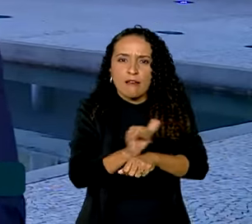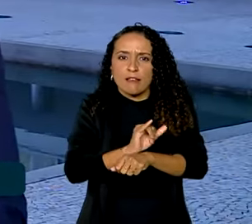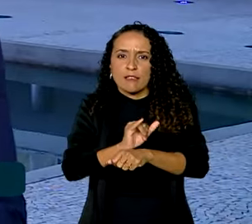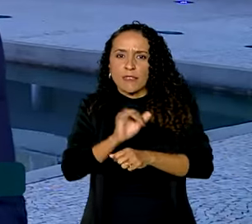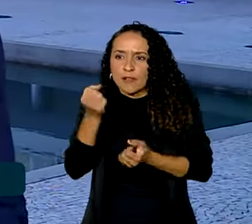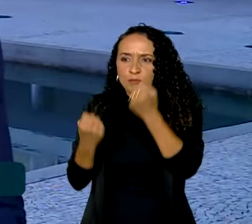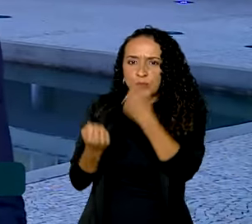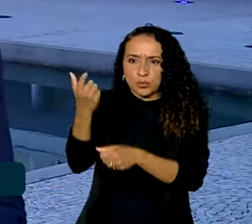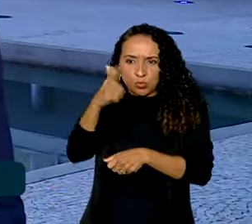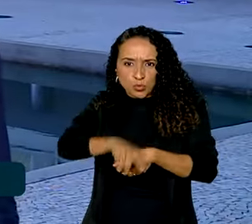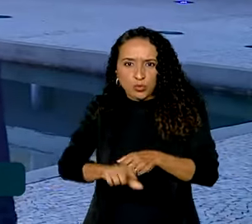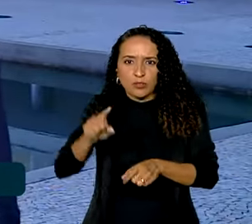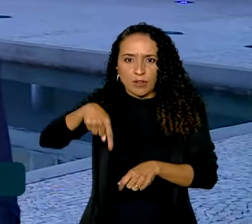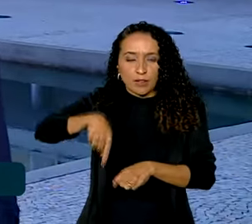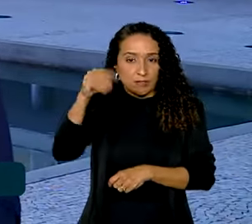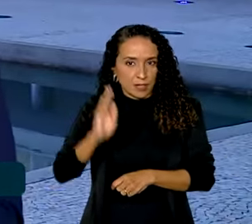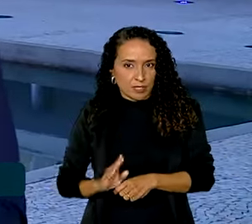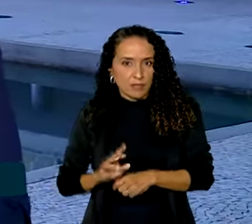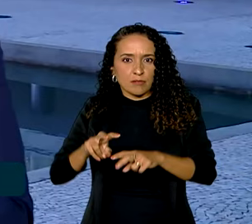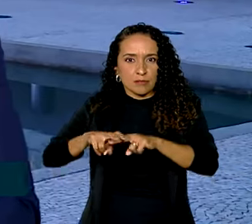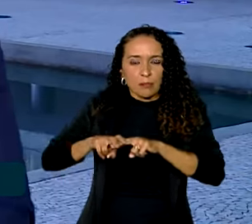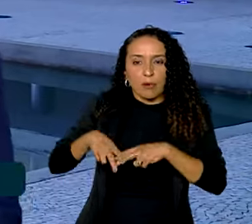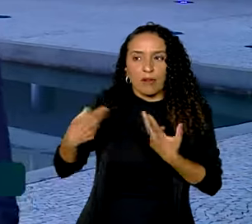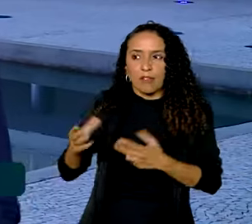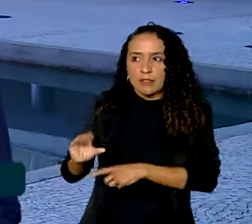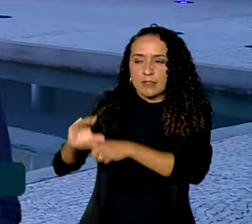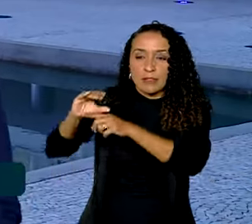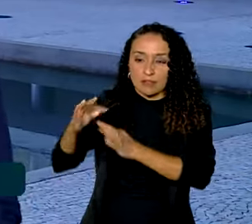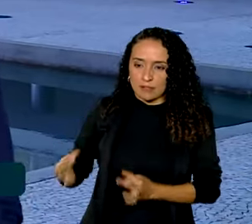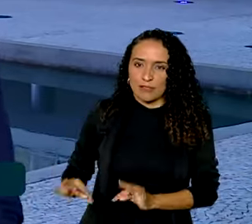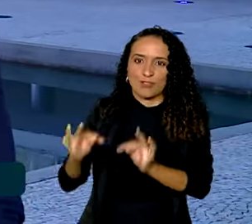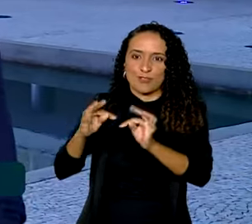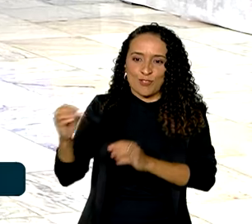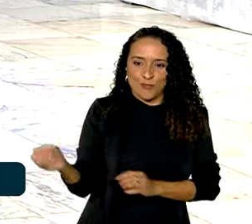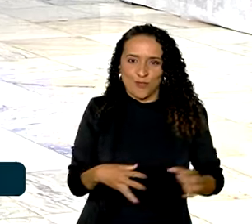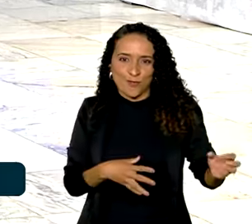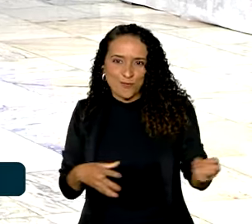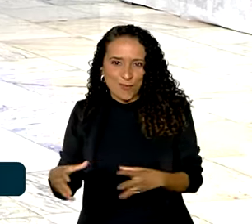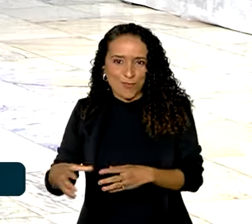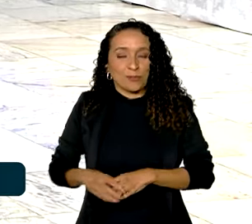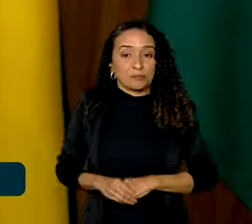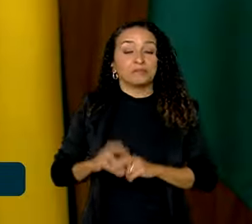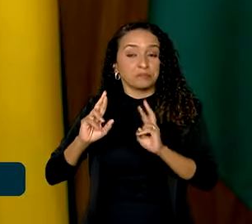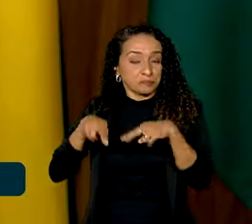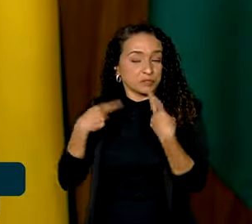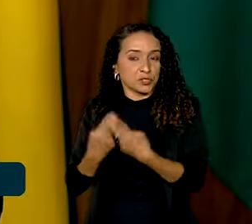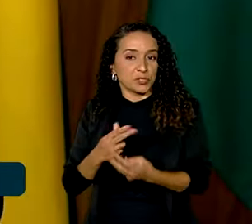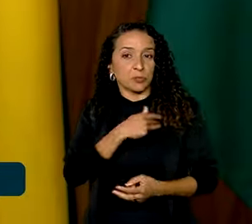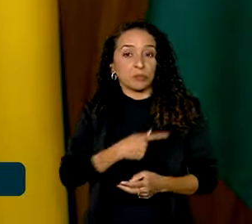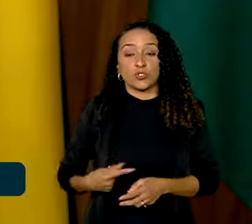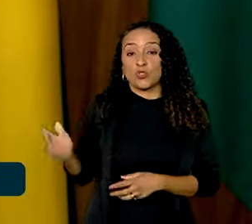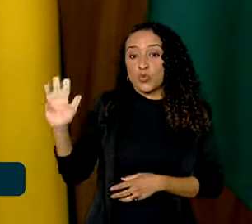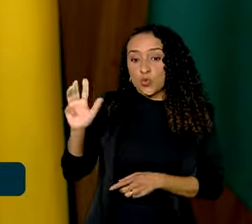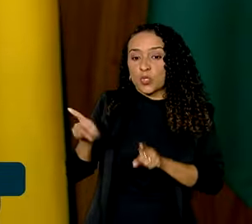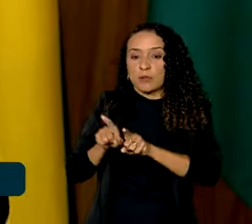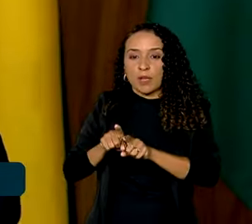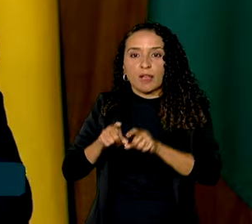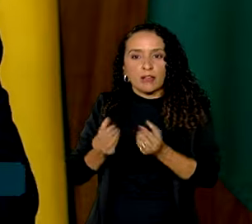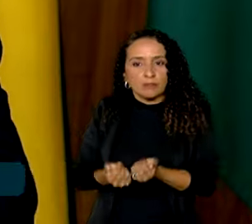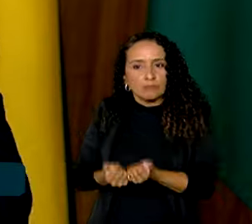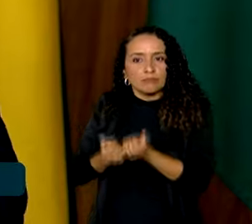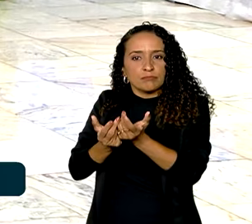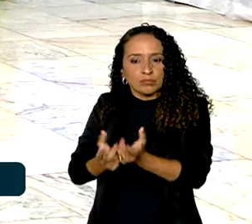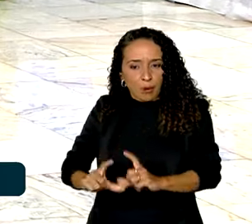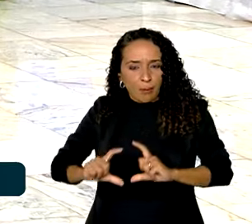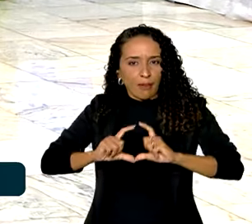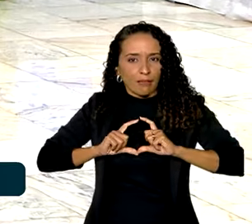reindustrialização do país por meio da ciência, tecnologia e inovação. Na reunião, Lula também devolveu as medalhas